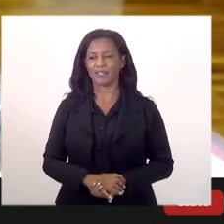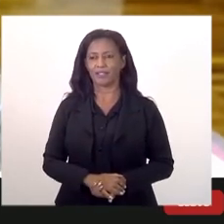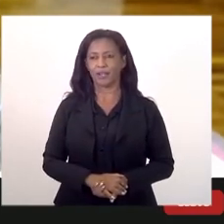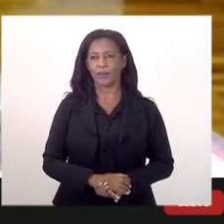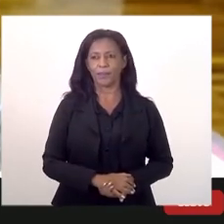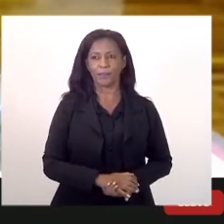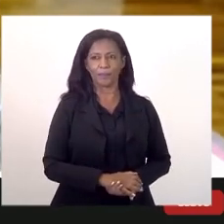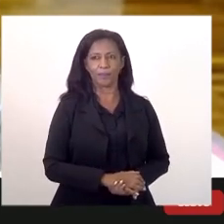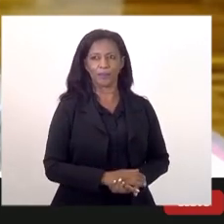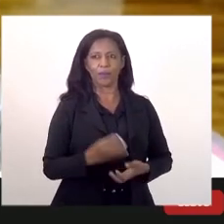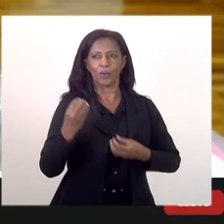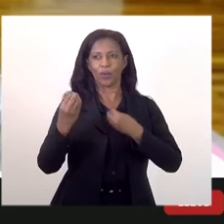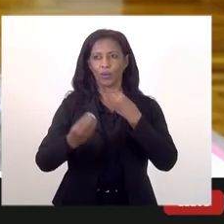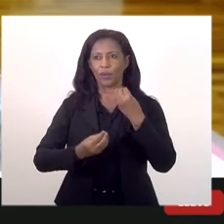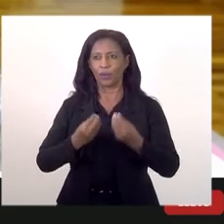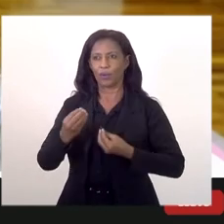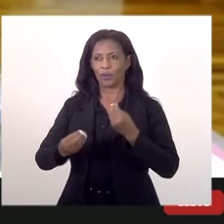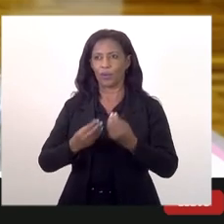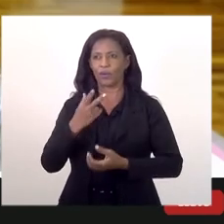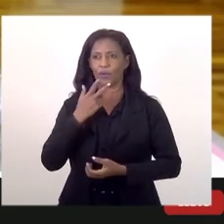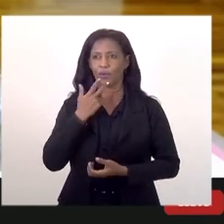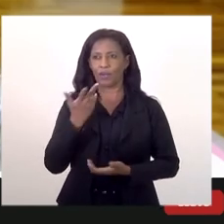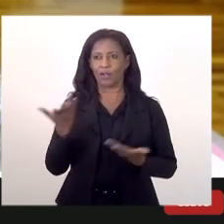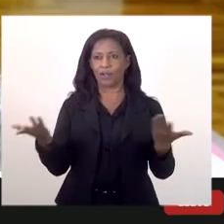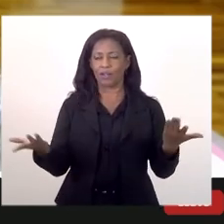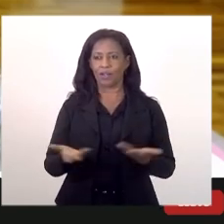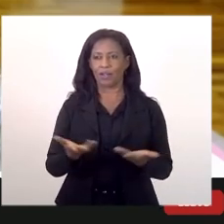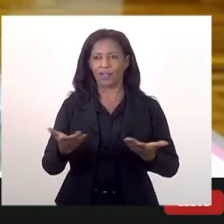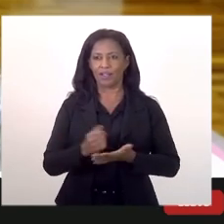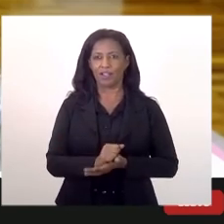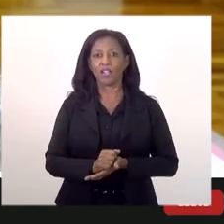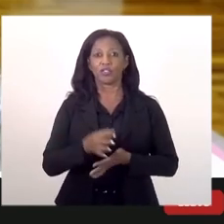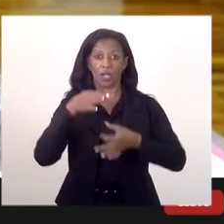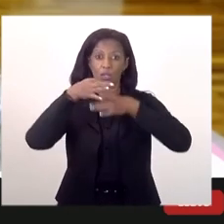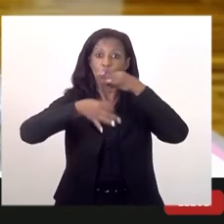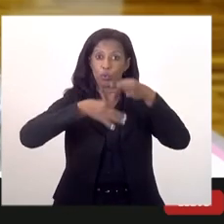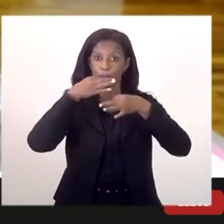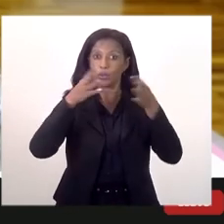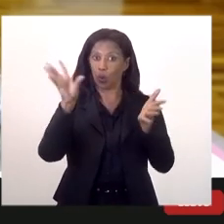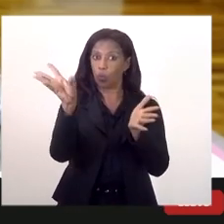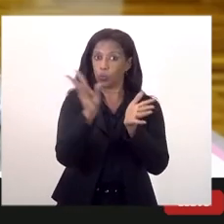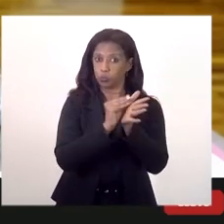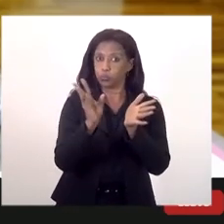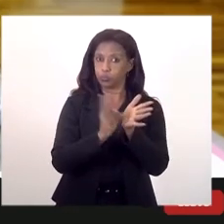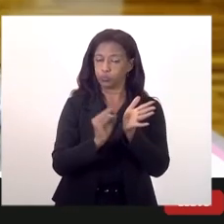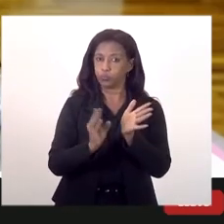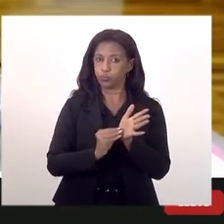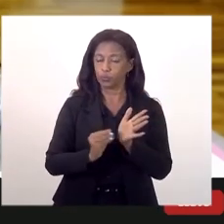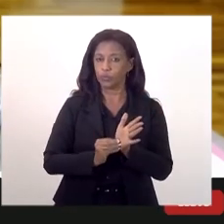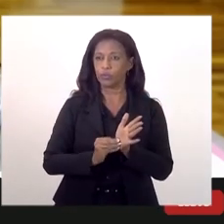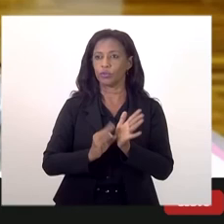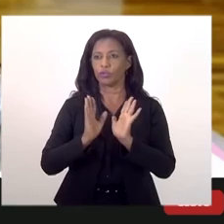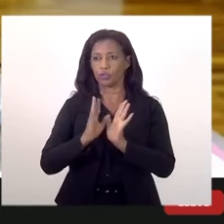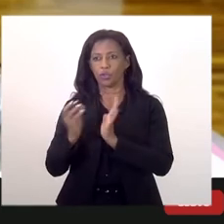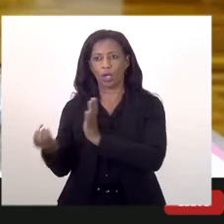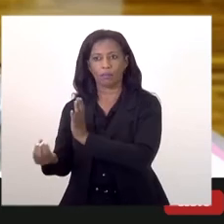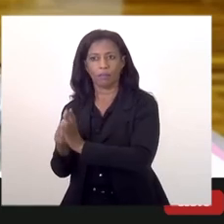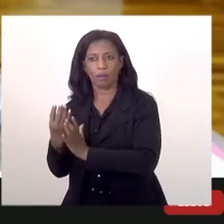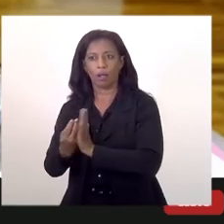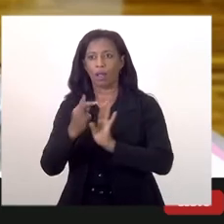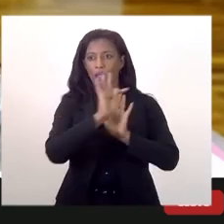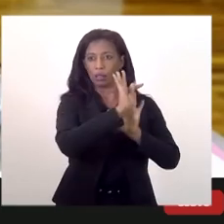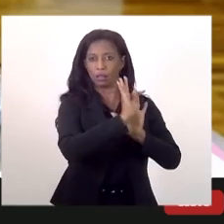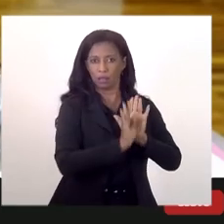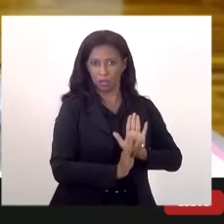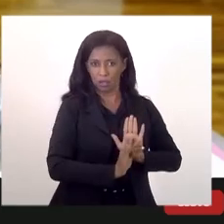como eu disse nós vamos estar recebendo anotamos aqui as sugestões algumas já estamos produzindo no texto